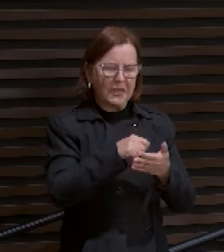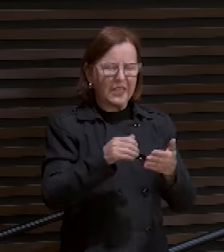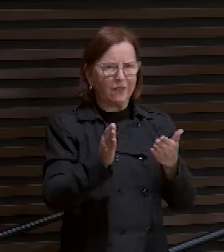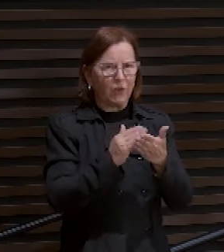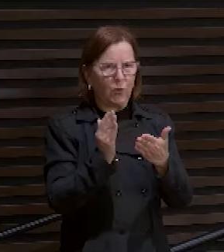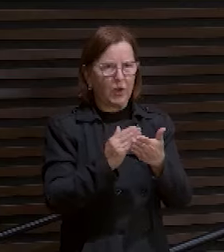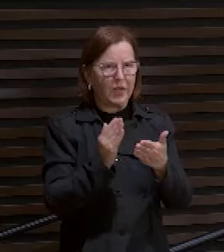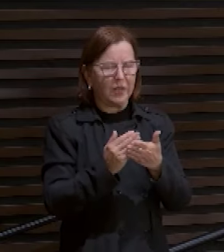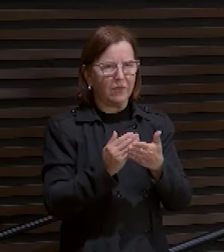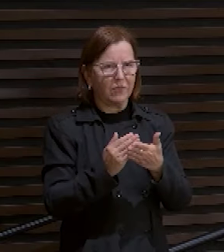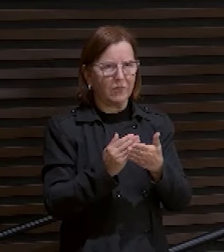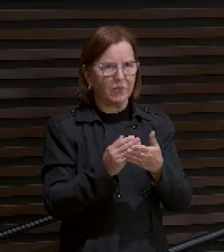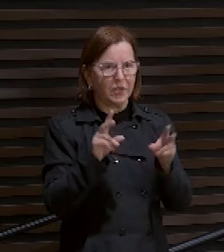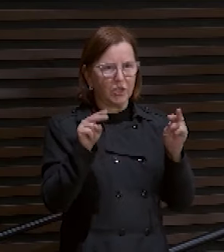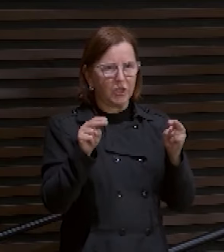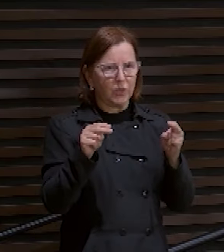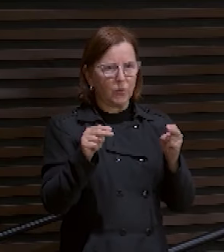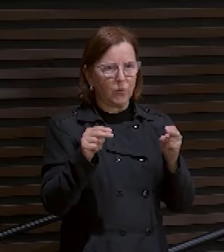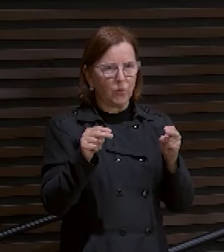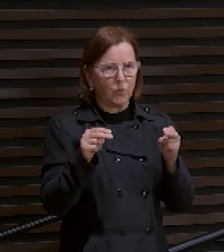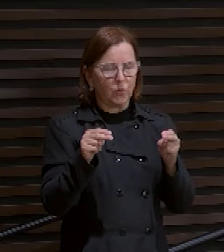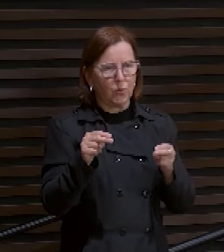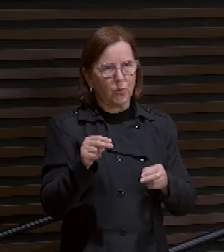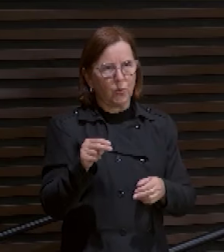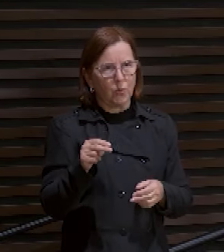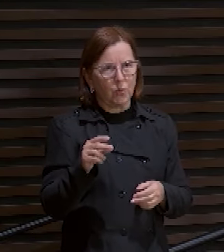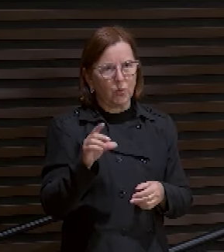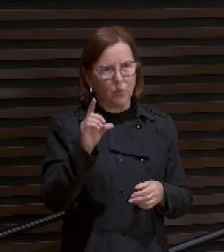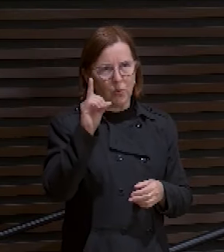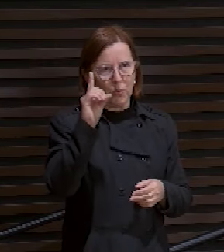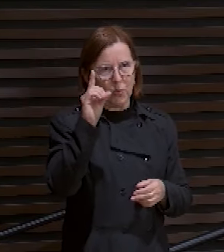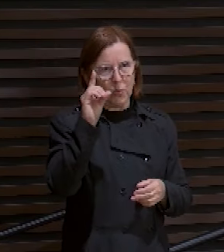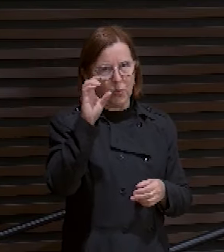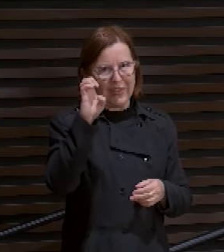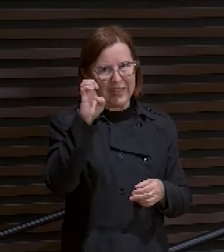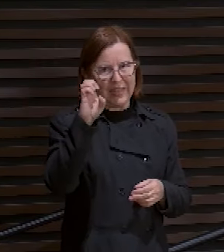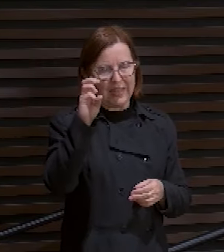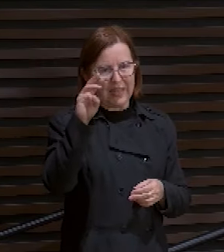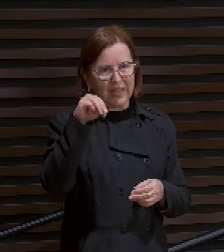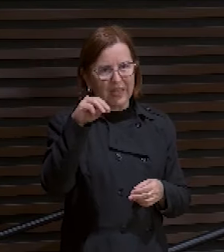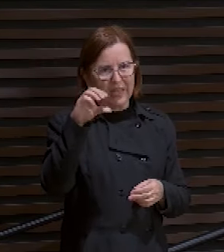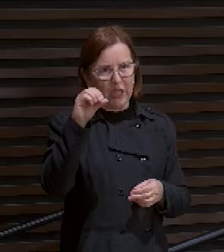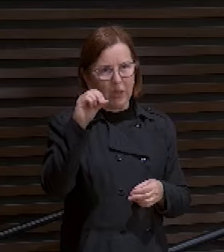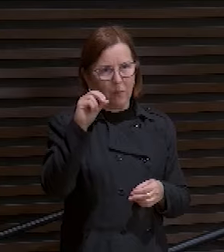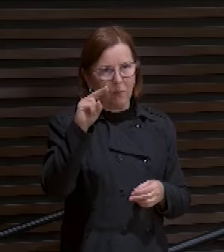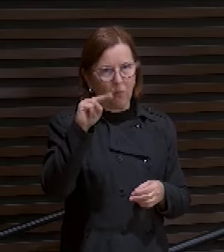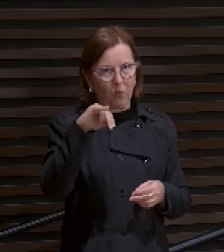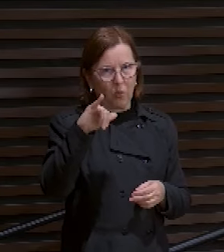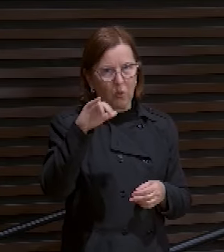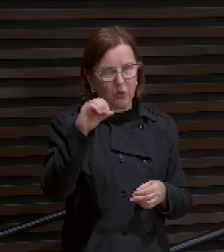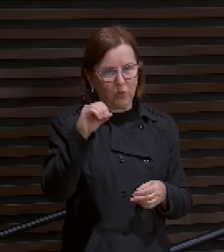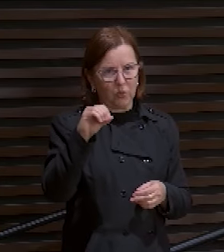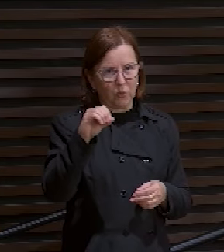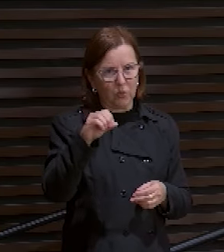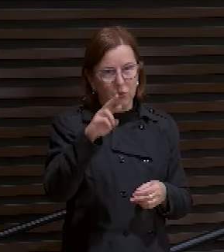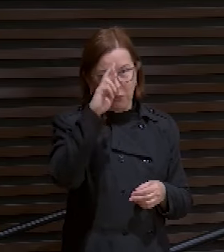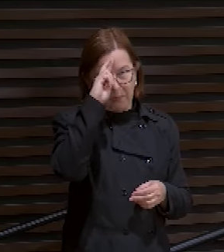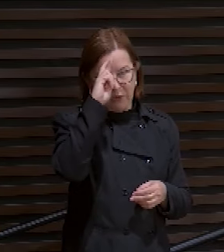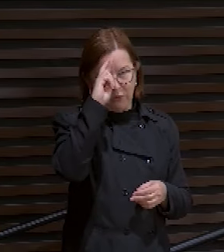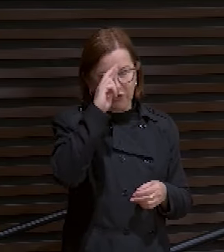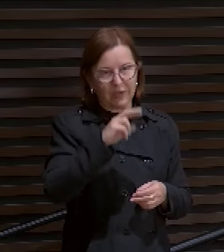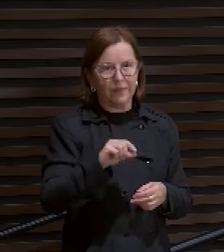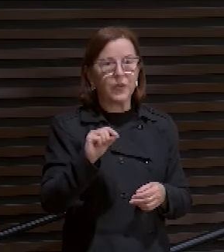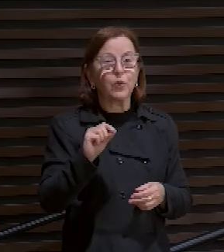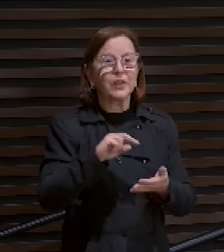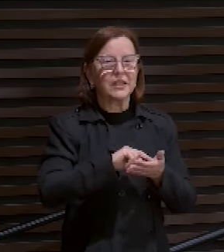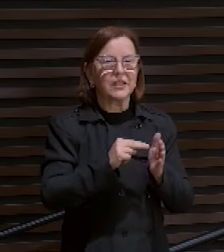O Demônio do Meio Dia. André e Salomão, ele escreveu esse livro. Ele dá essa definição de depressão. O que é depressão?